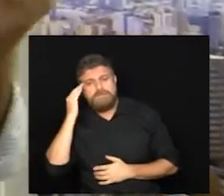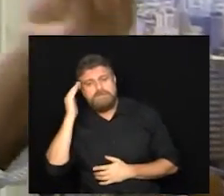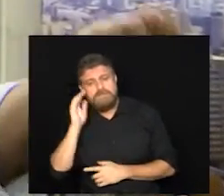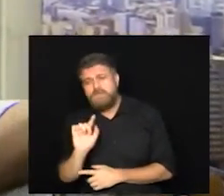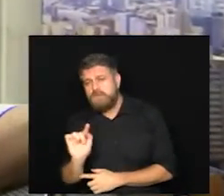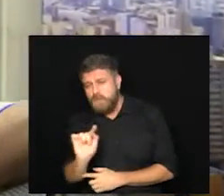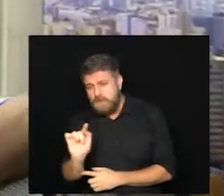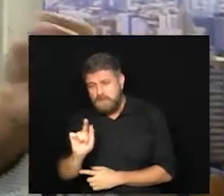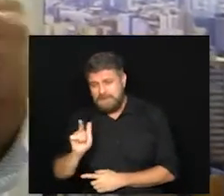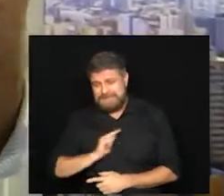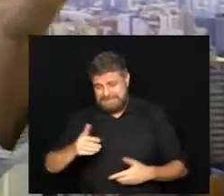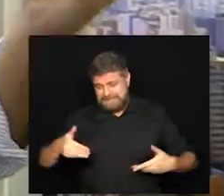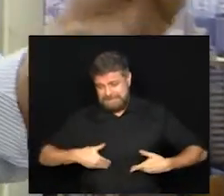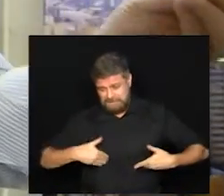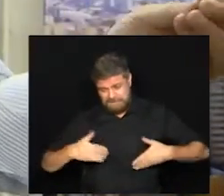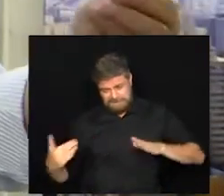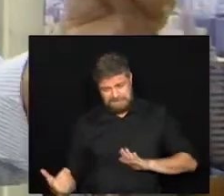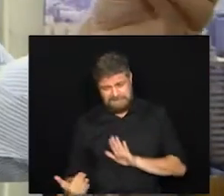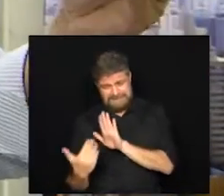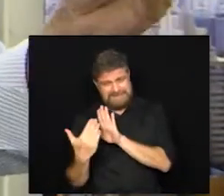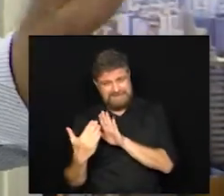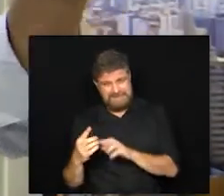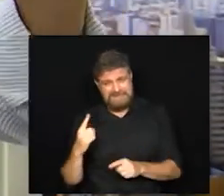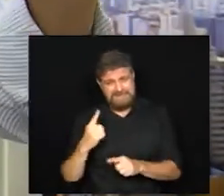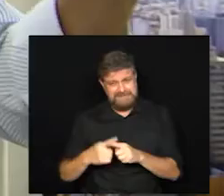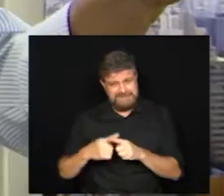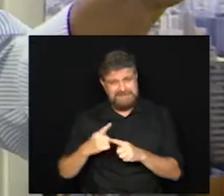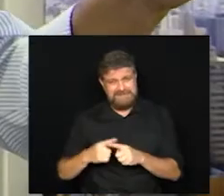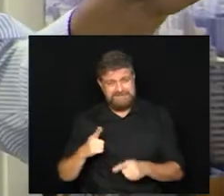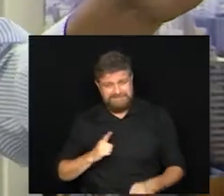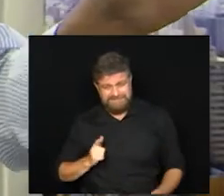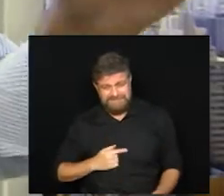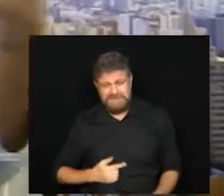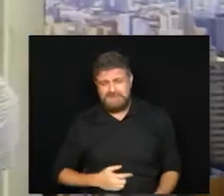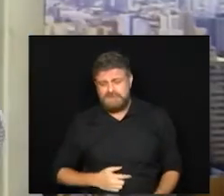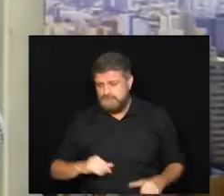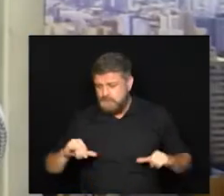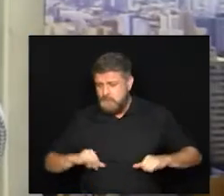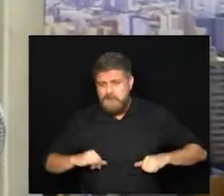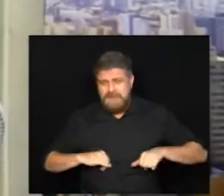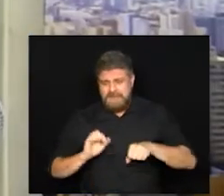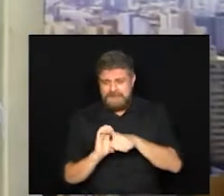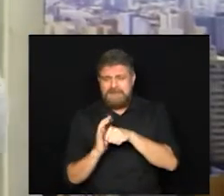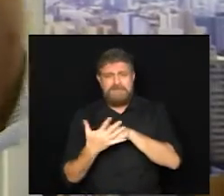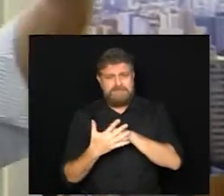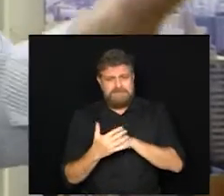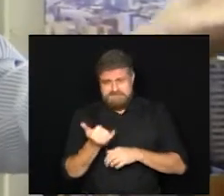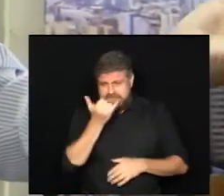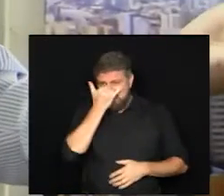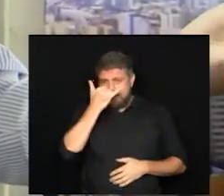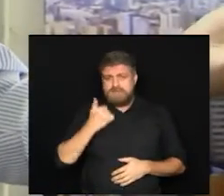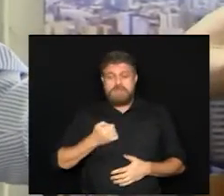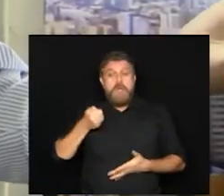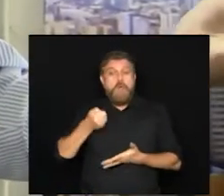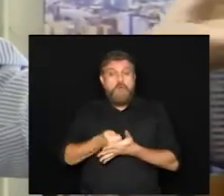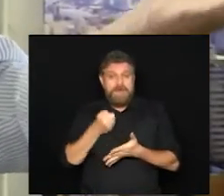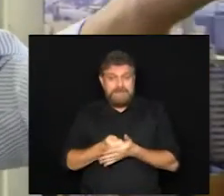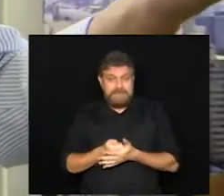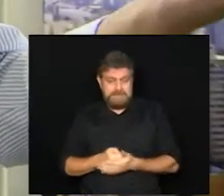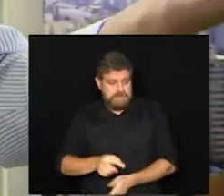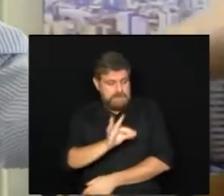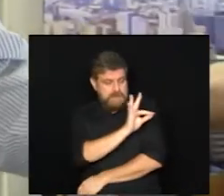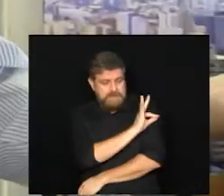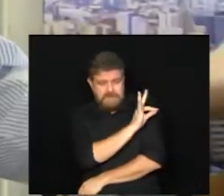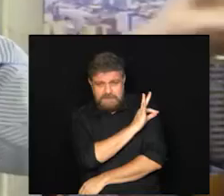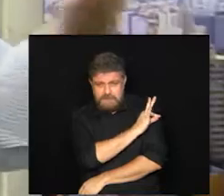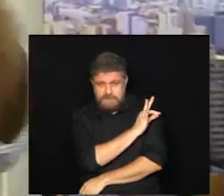enfrentar a fome como uma das consequências perversas da pandemia é uma obrigação tanto do poder público